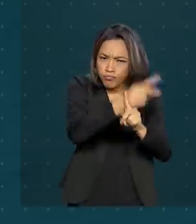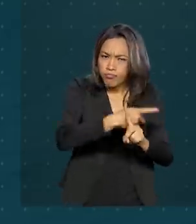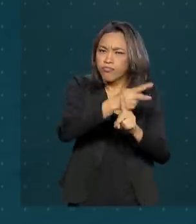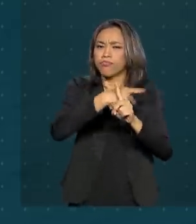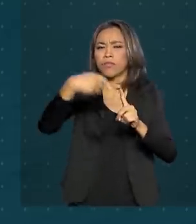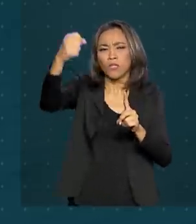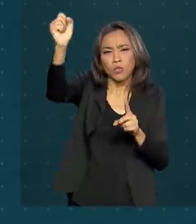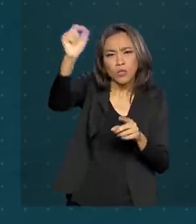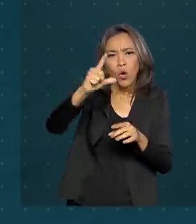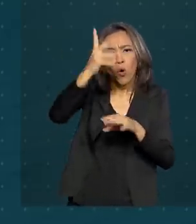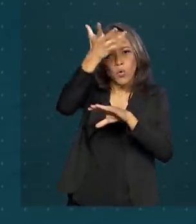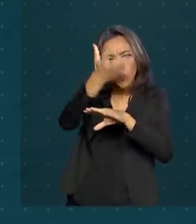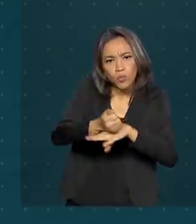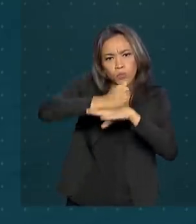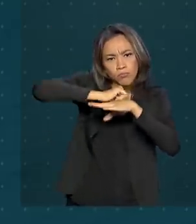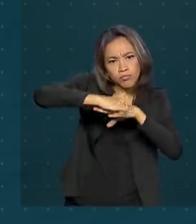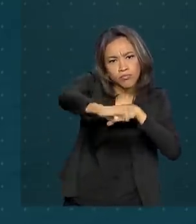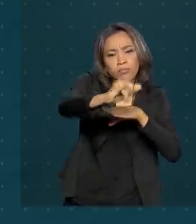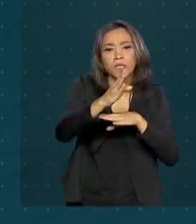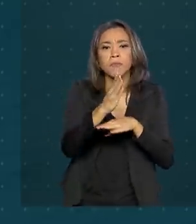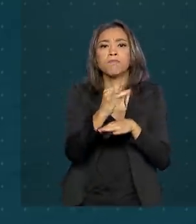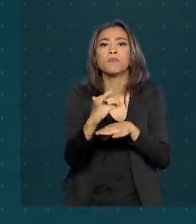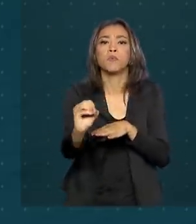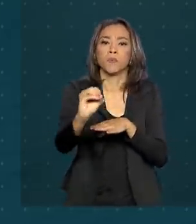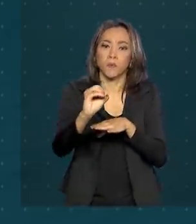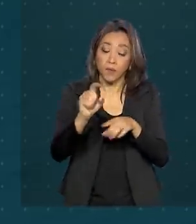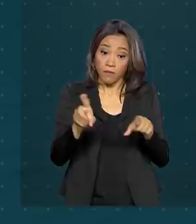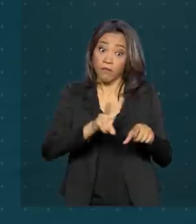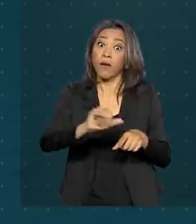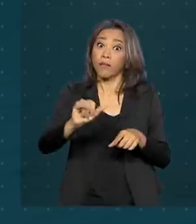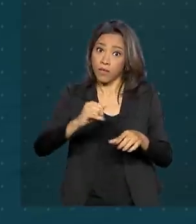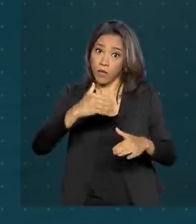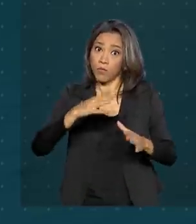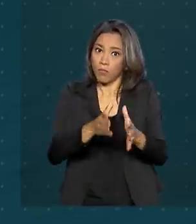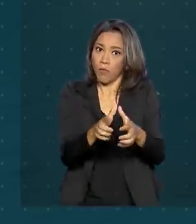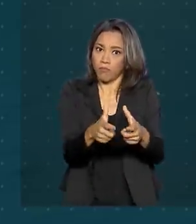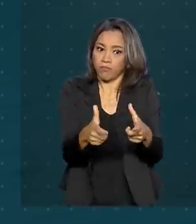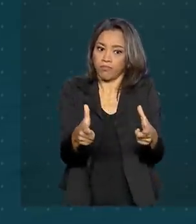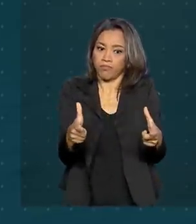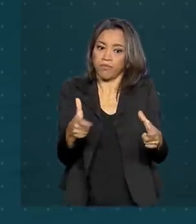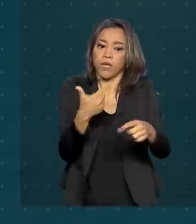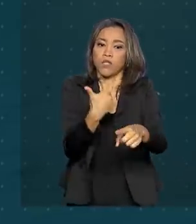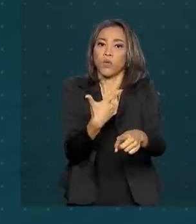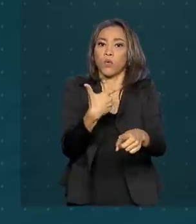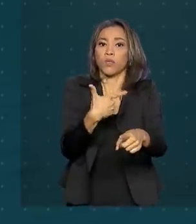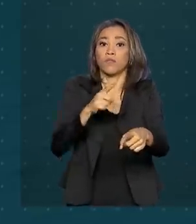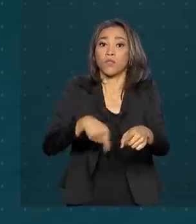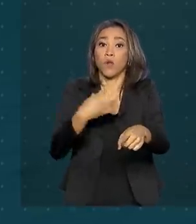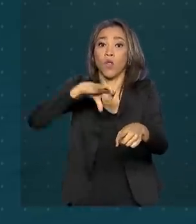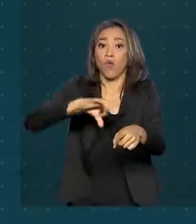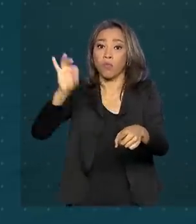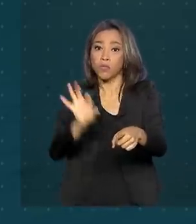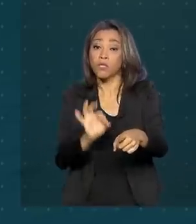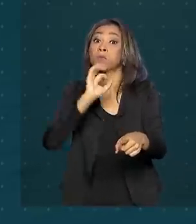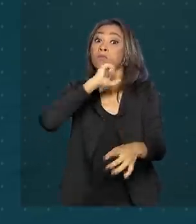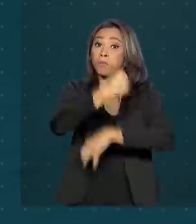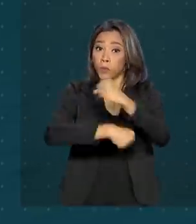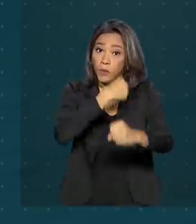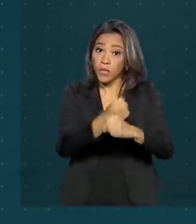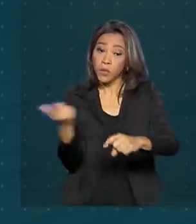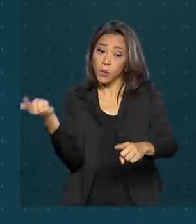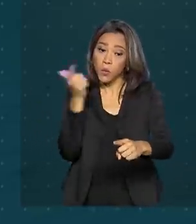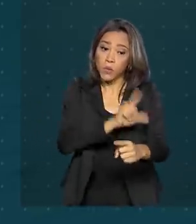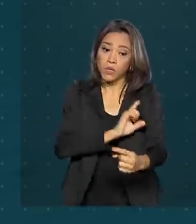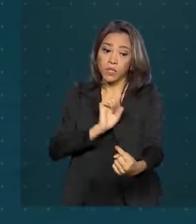como a solar, eólica e biodiesel, terão um crescimento médio de 2,9% ao ano, alcançando os